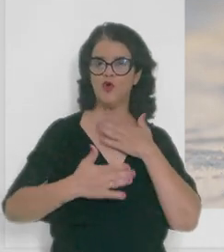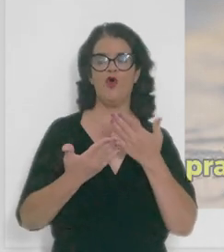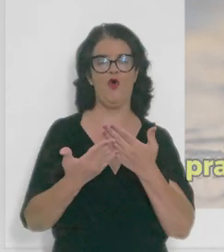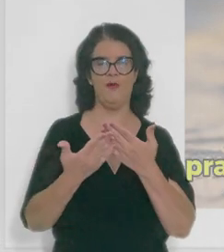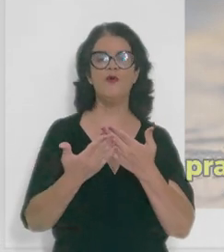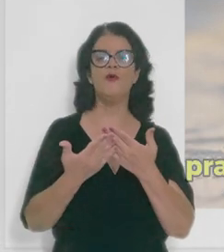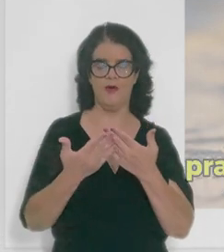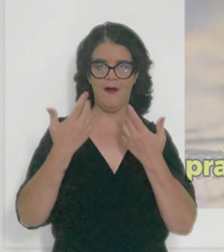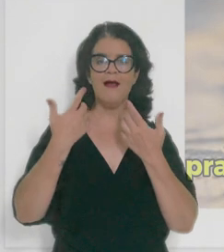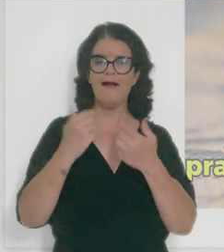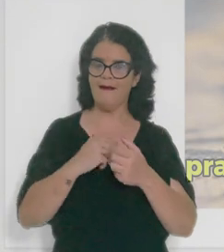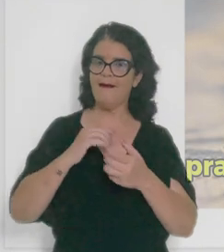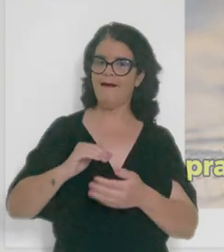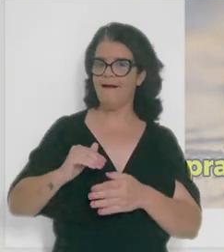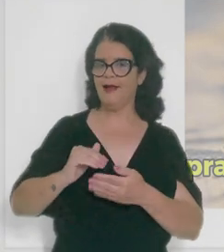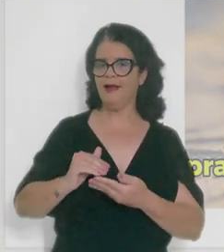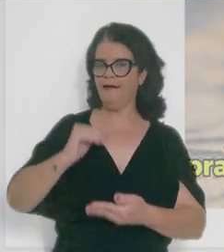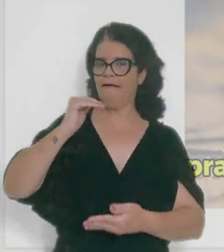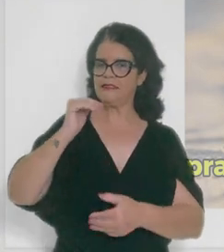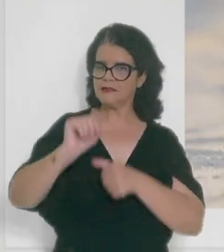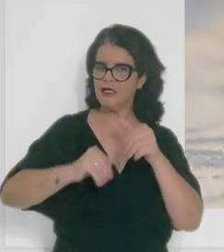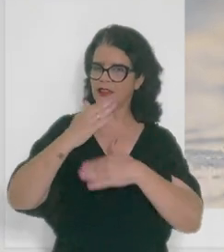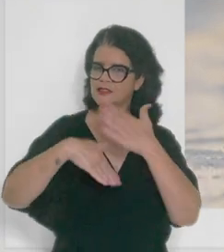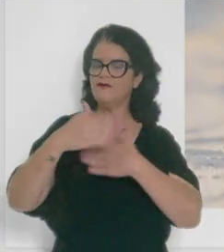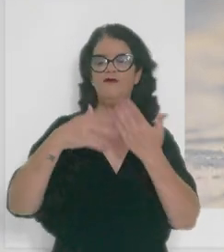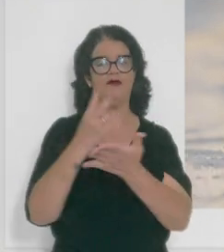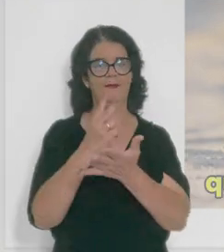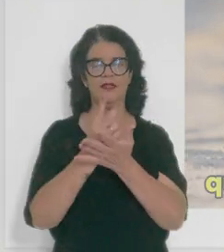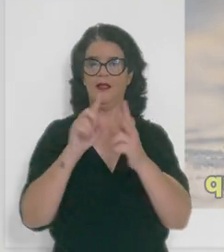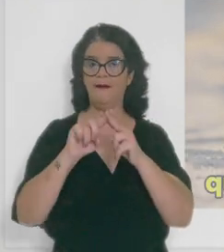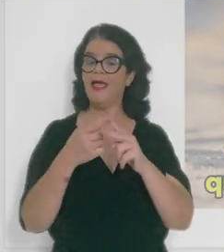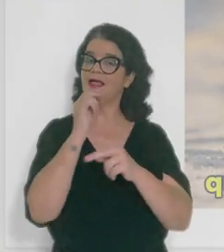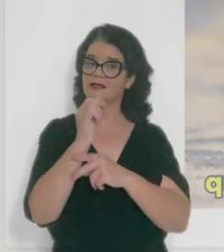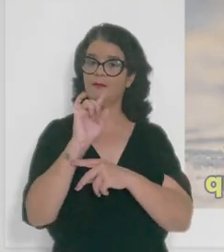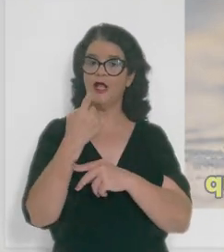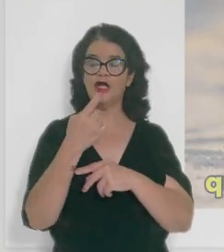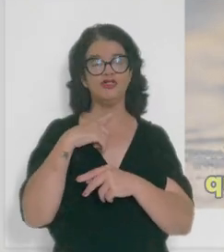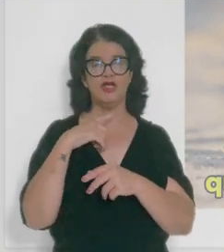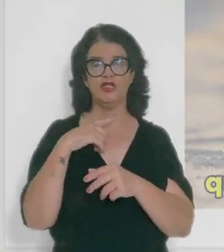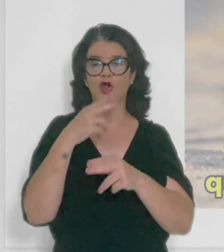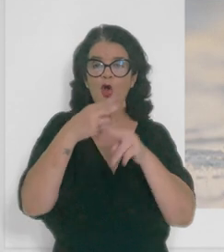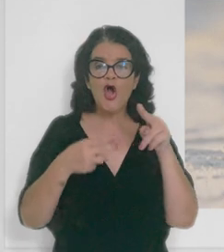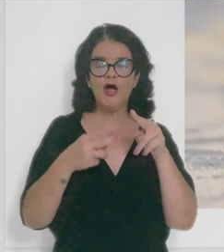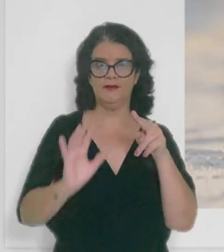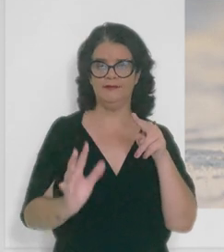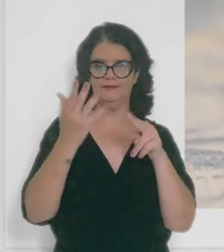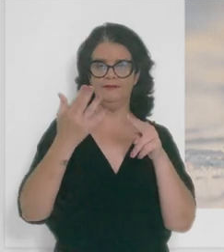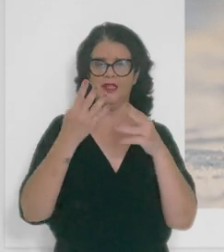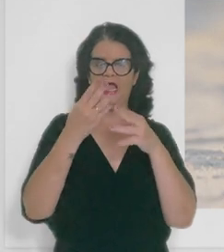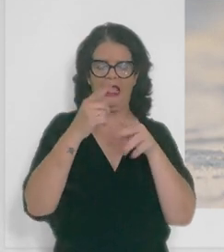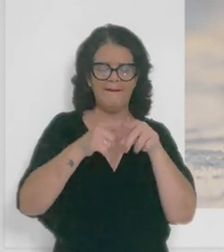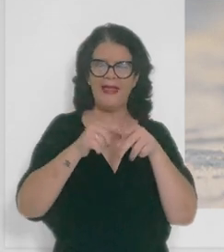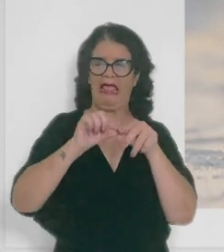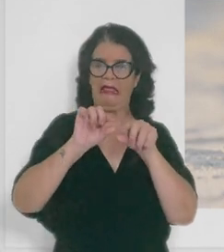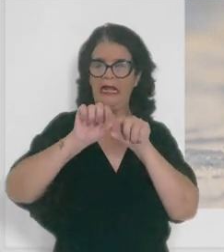crescer e também manter sua manutenção, né? Por exemplo, quando a gente sofre um corte, né? Desgasta